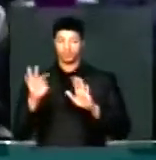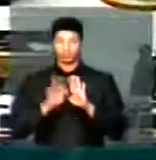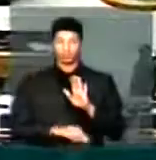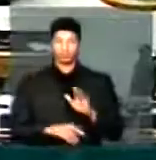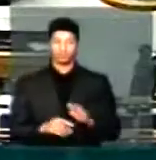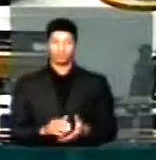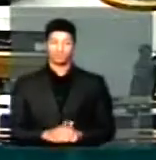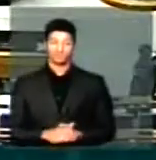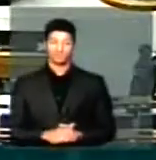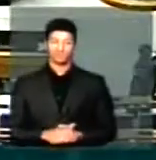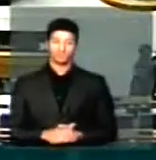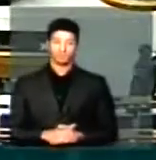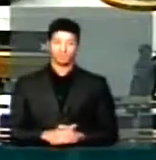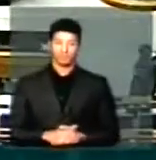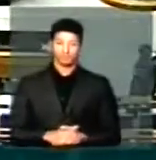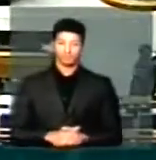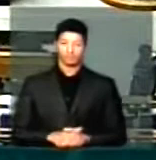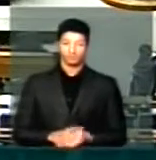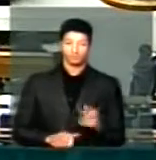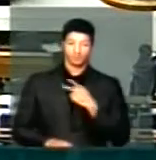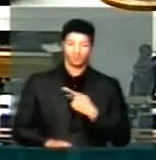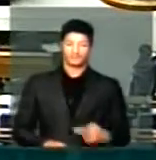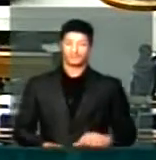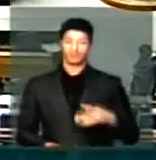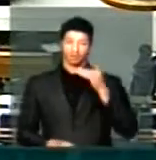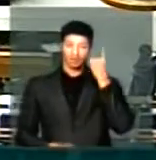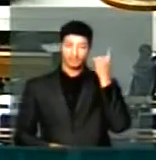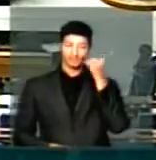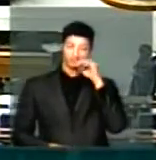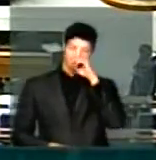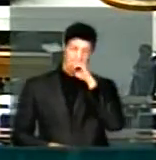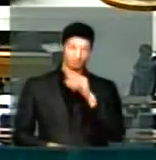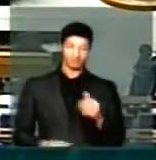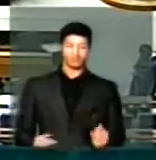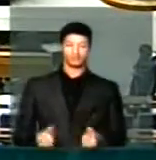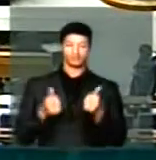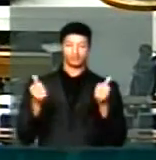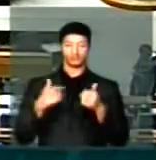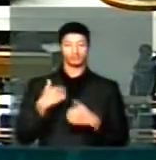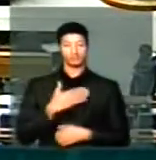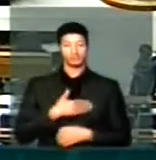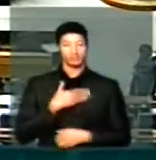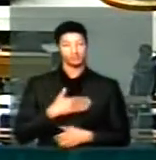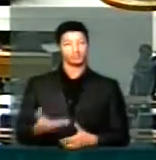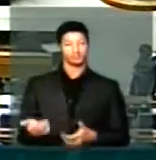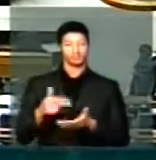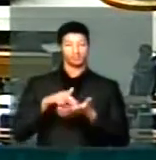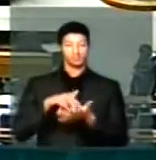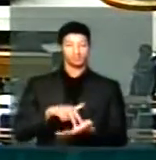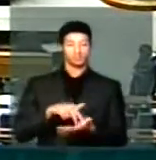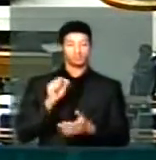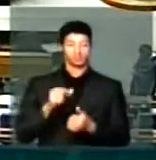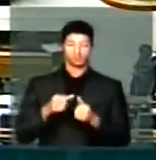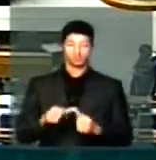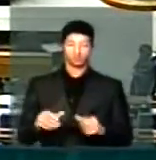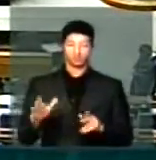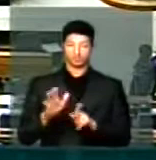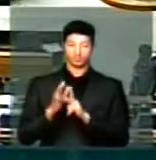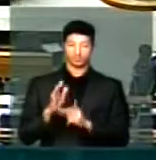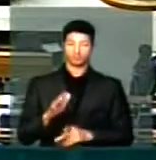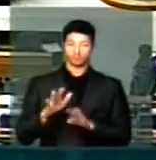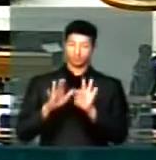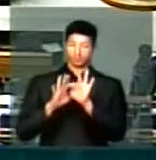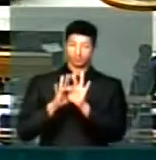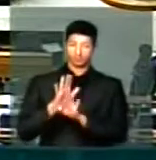tema. Senhor presidente, senhoras e senhores deputados, em primeiro lugar eu quero colocar que está no próprio